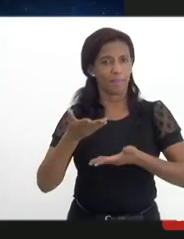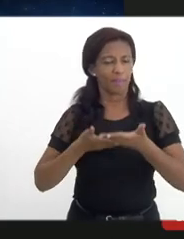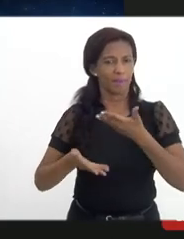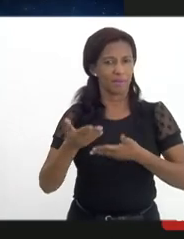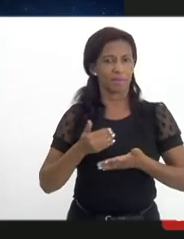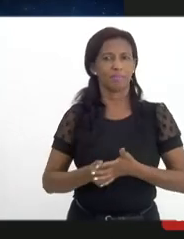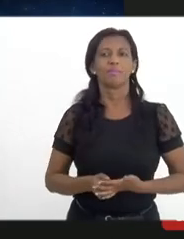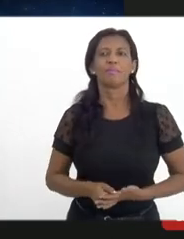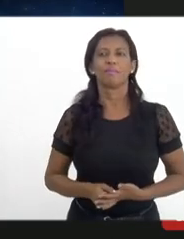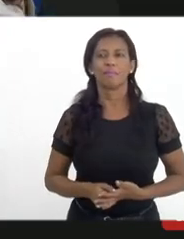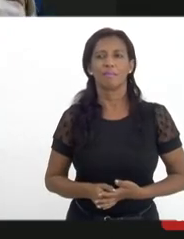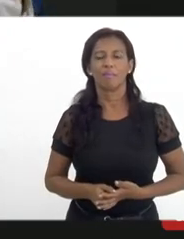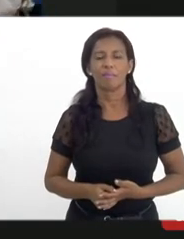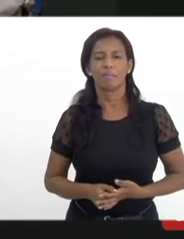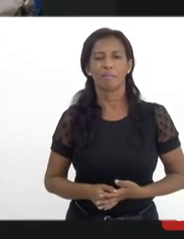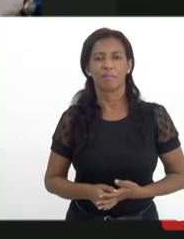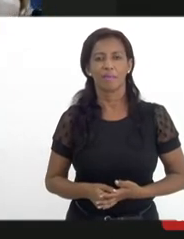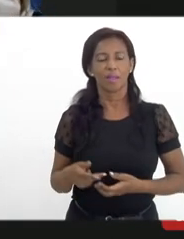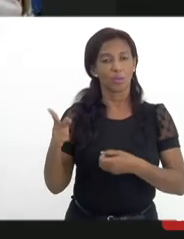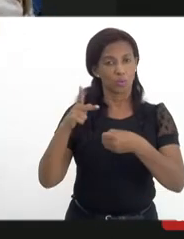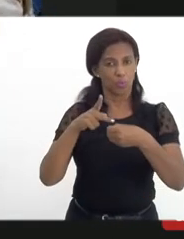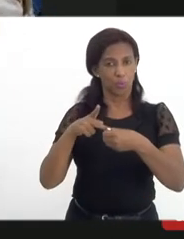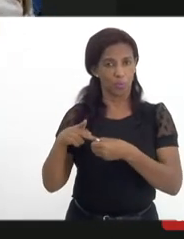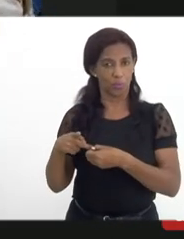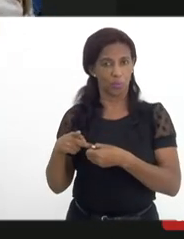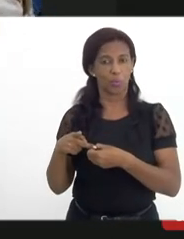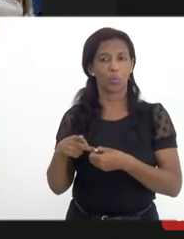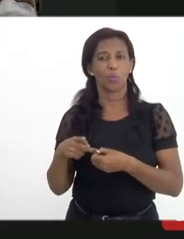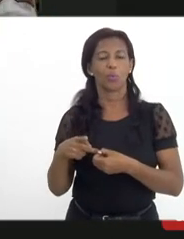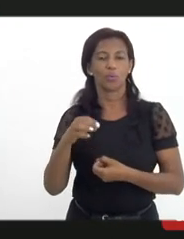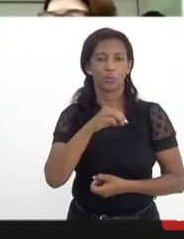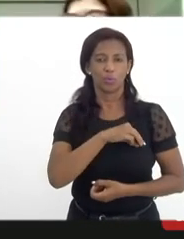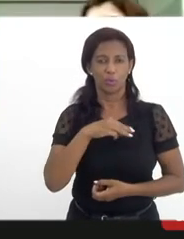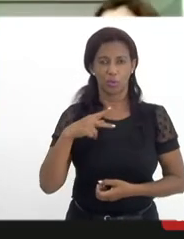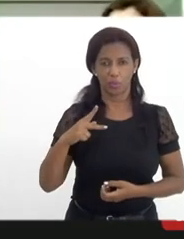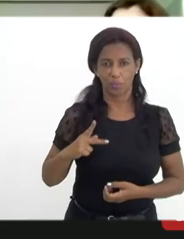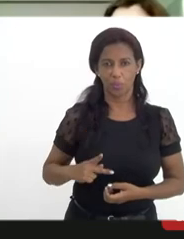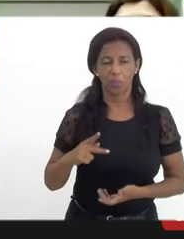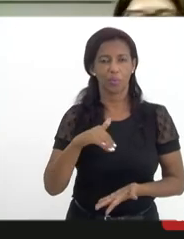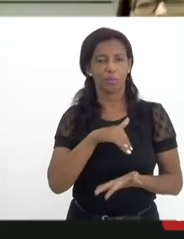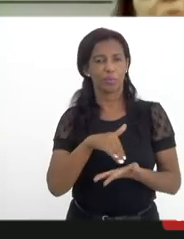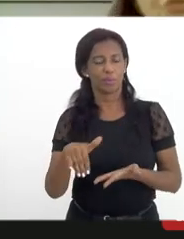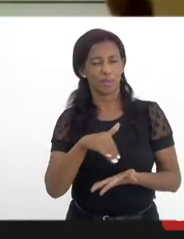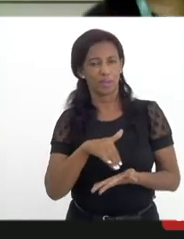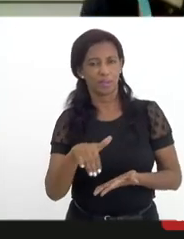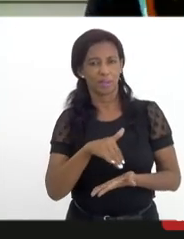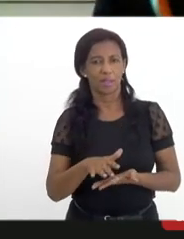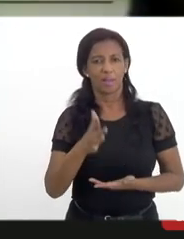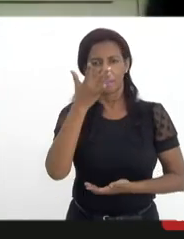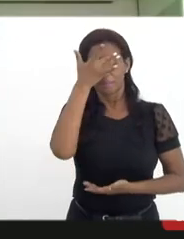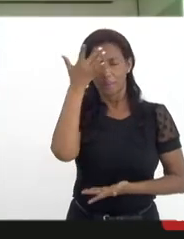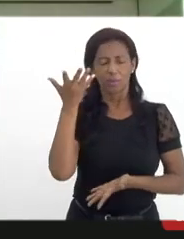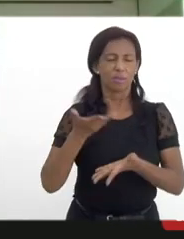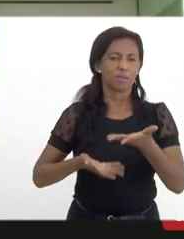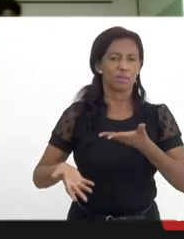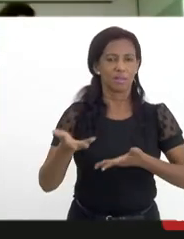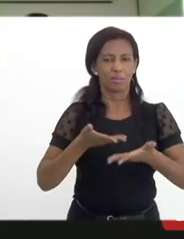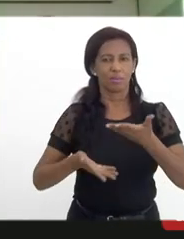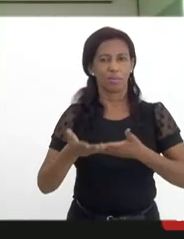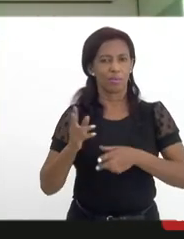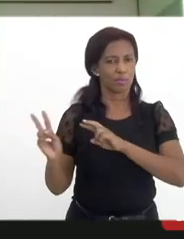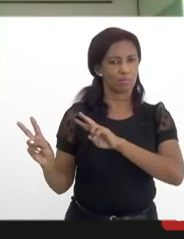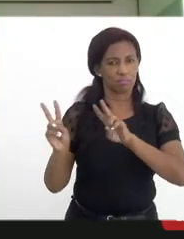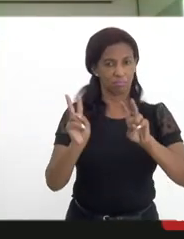expressiva das promotoras, do Ministério Público, secretária, pessoas envolvidas na bandeira